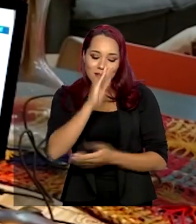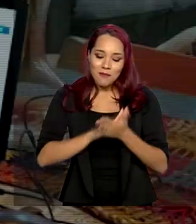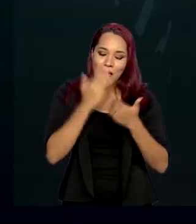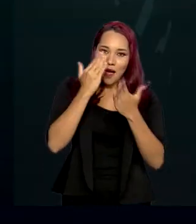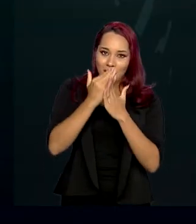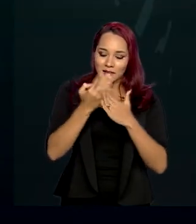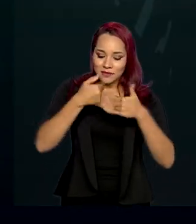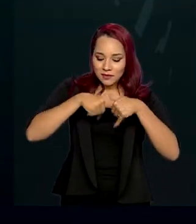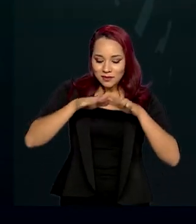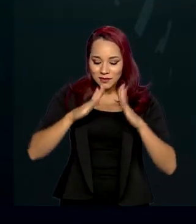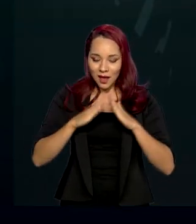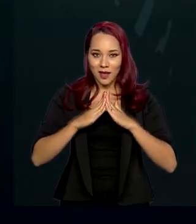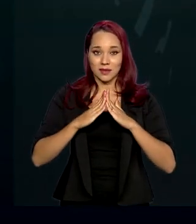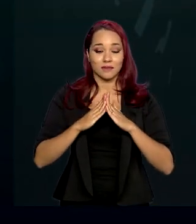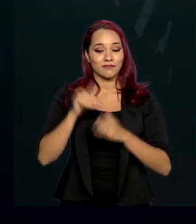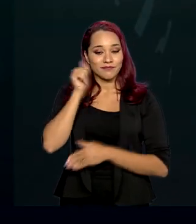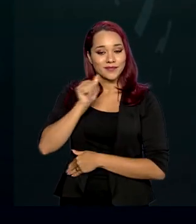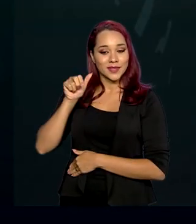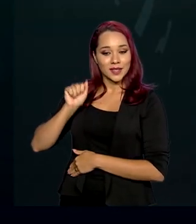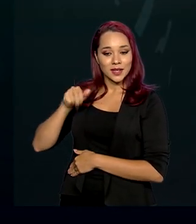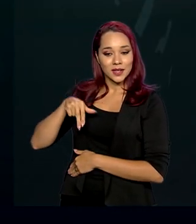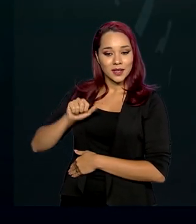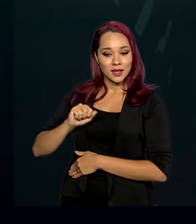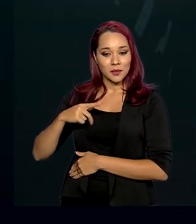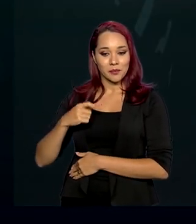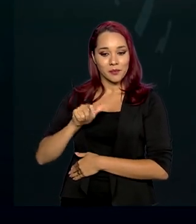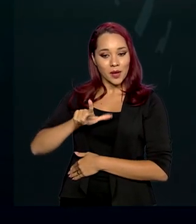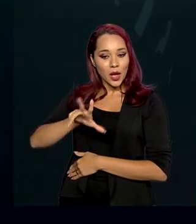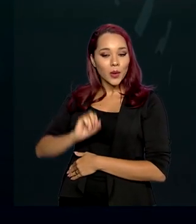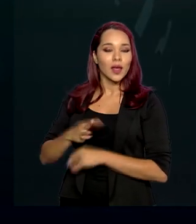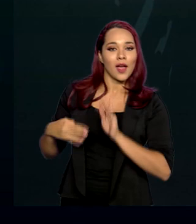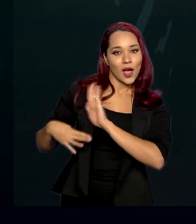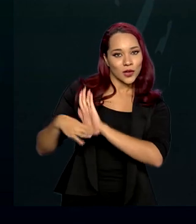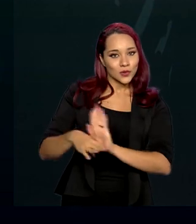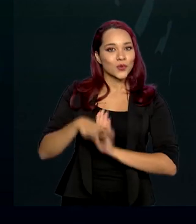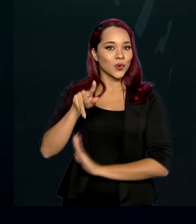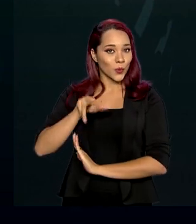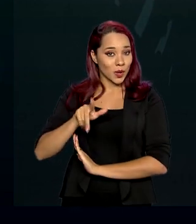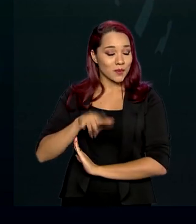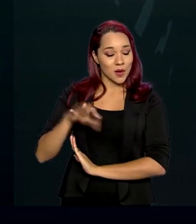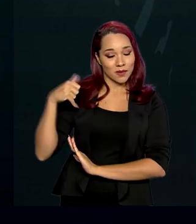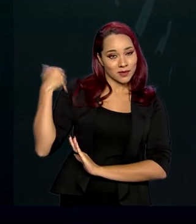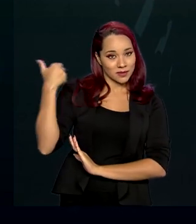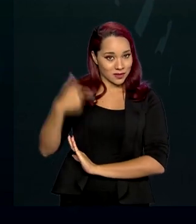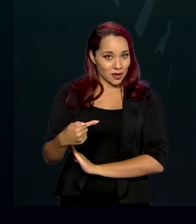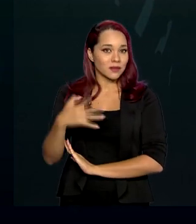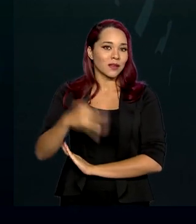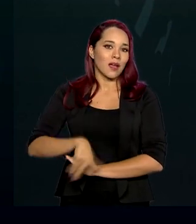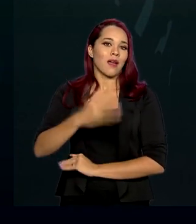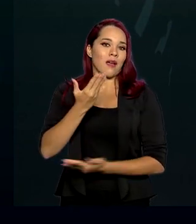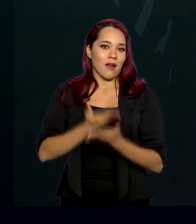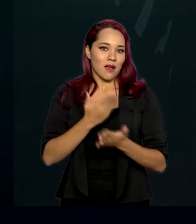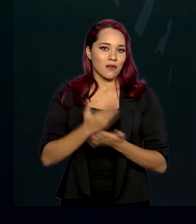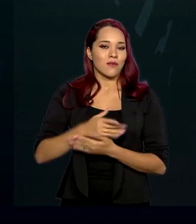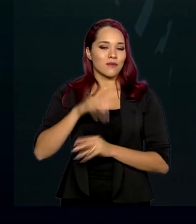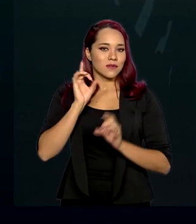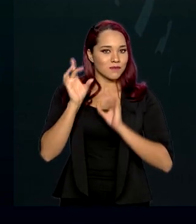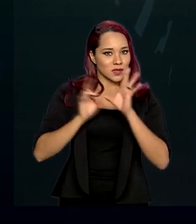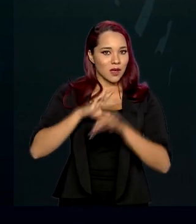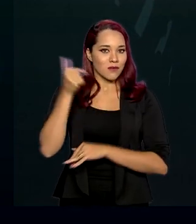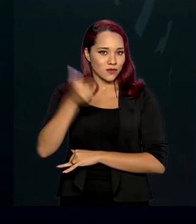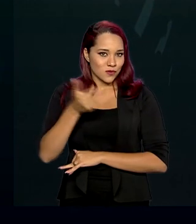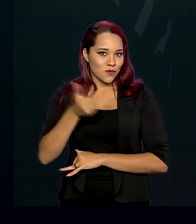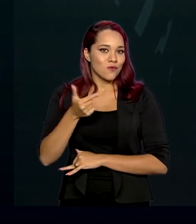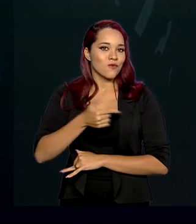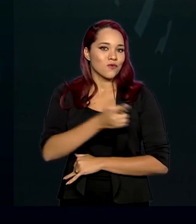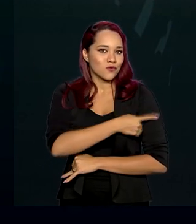em casa. Já a Ana Paula ajuda o irmão Arthur, de 7 anos, que é aluna especial do segundo ano a